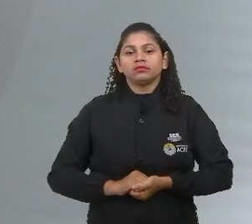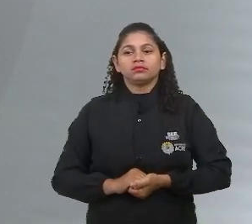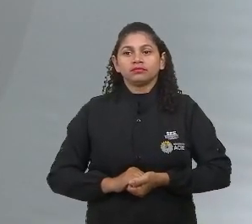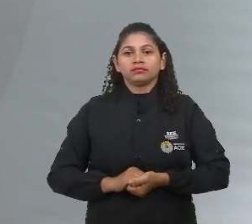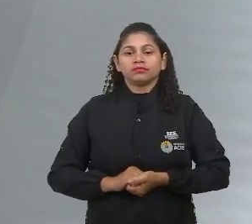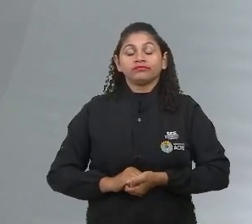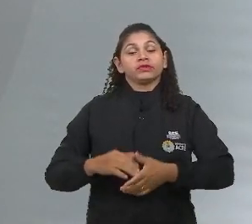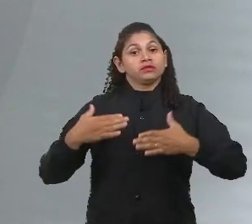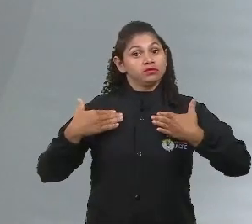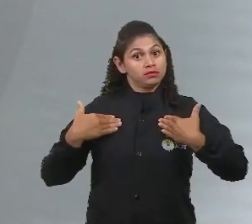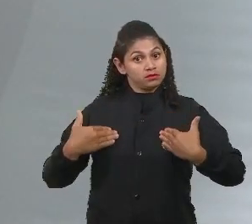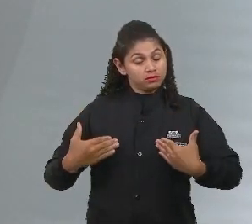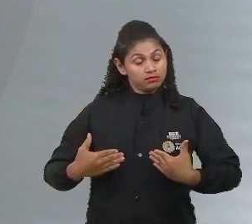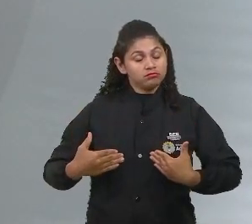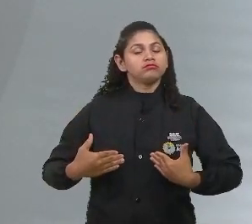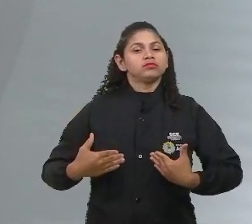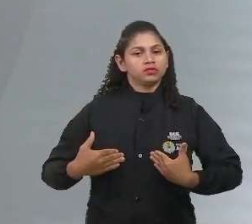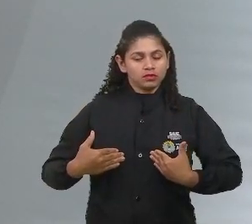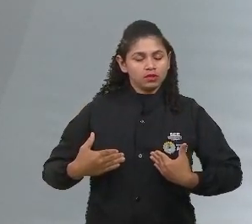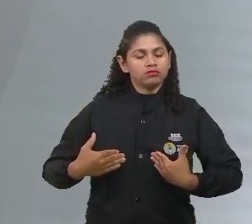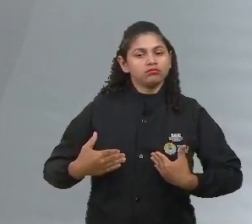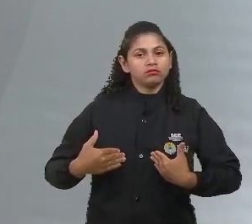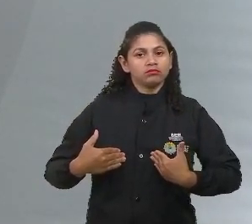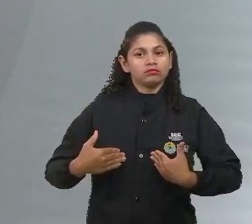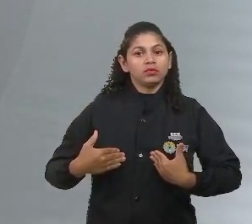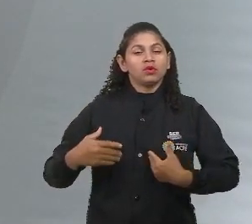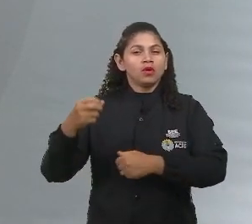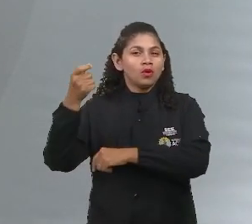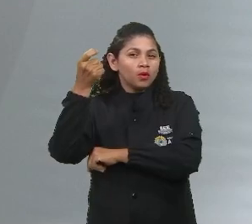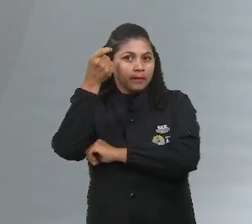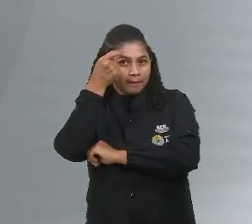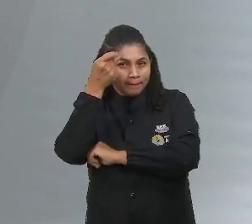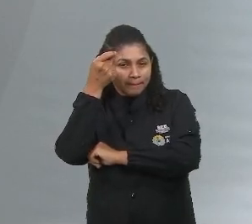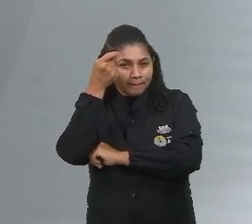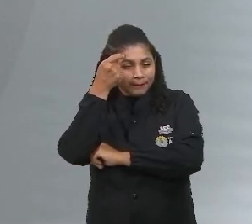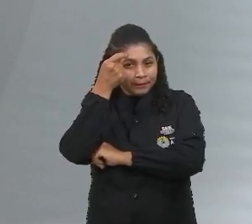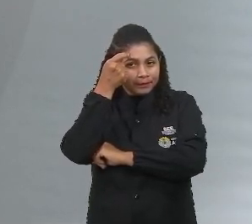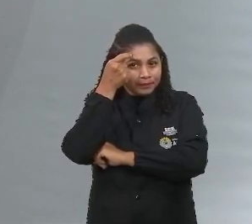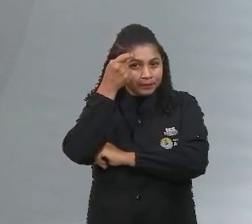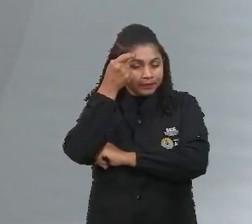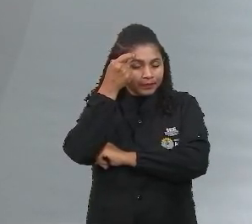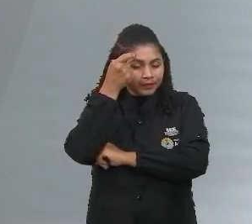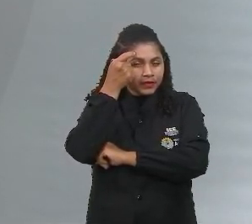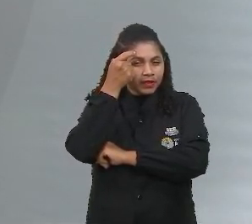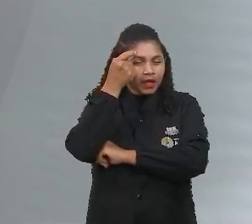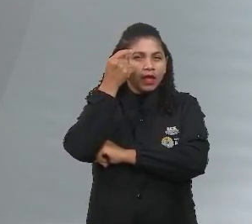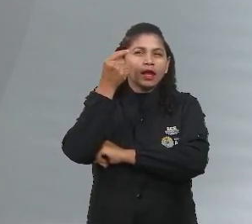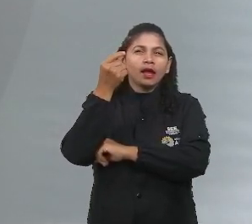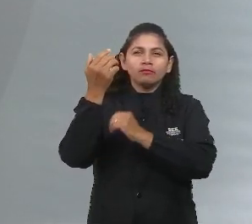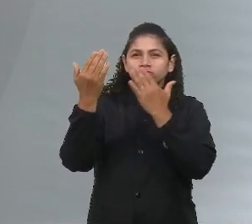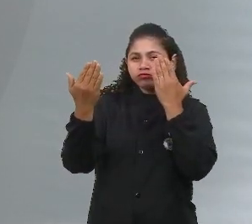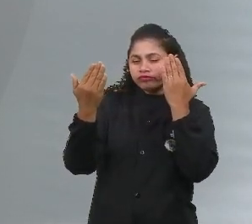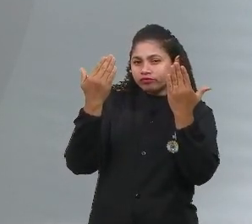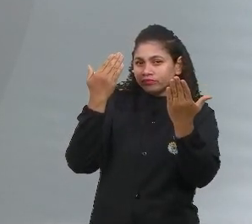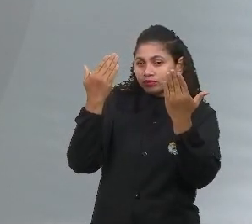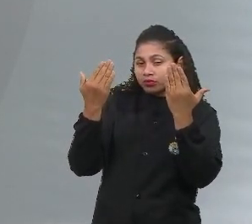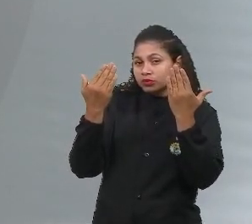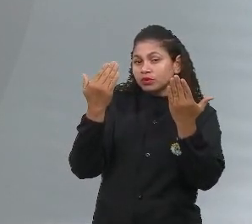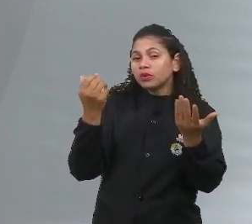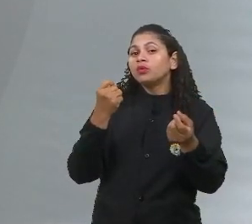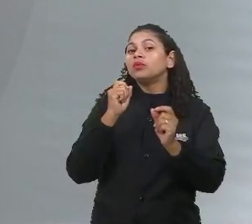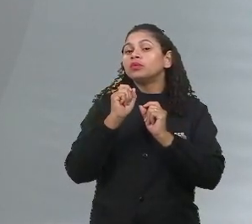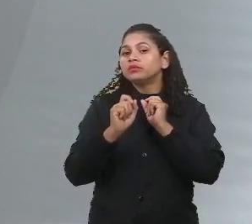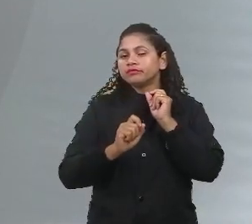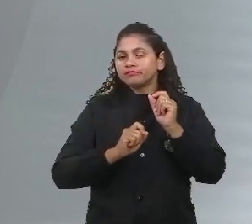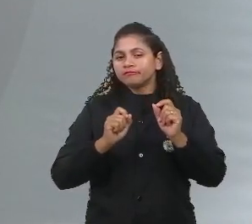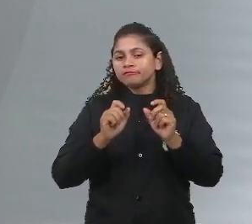Físico, a gente vai estar trabalhando o corpo. O mental, a gente está, sim, na parte da psique. E o social